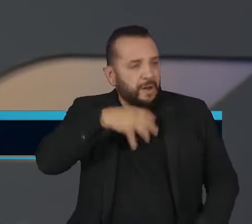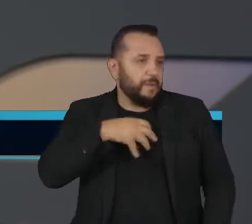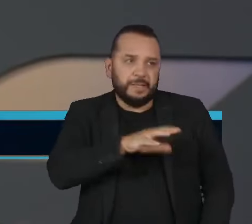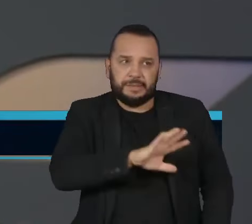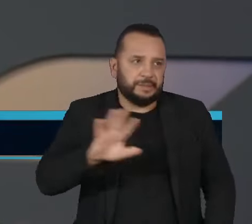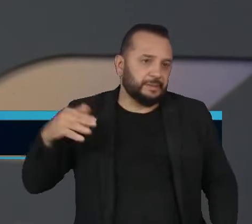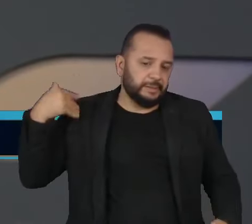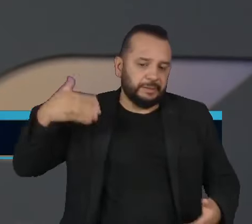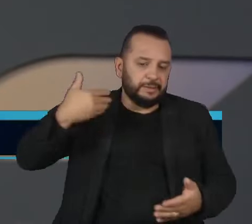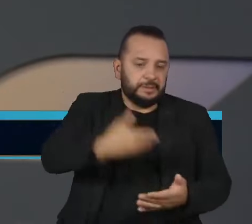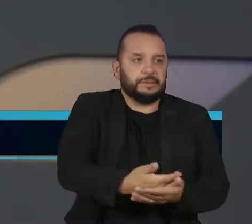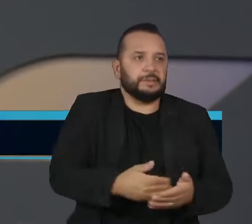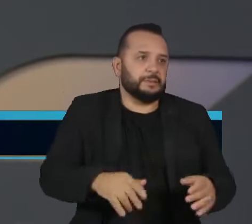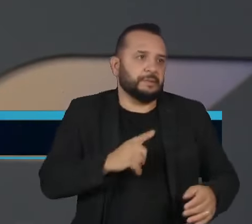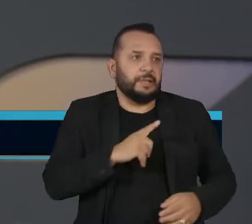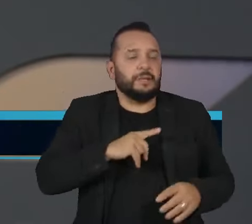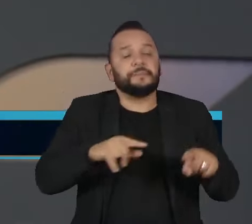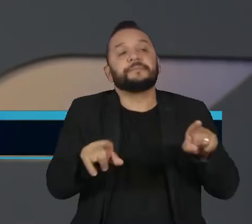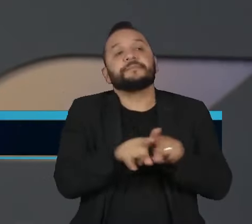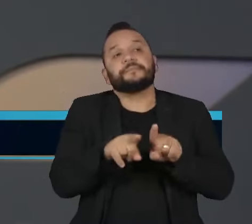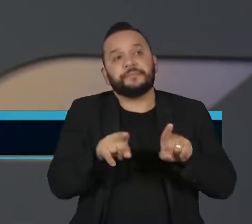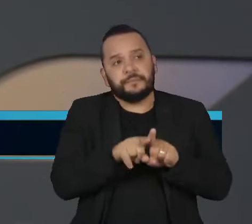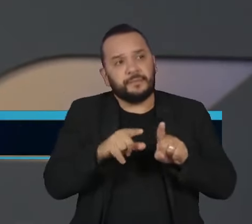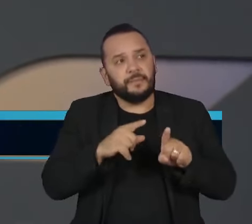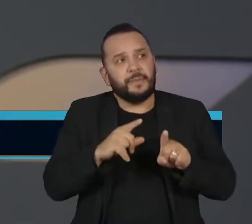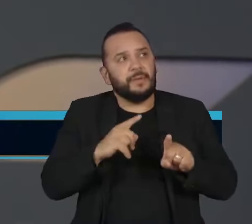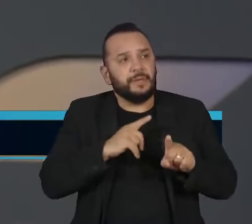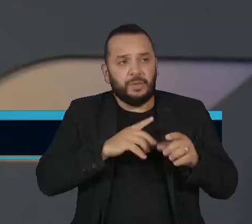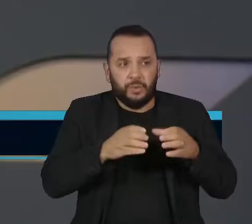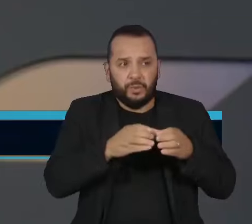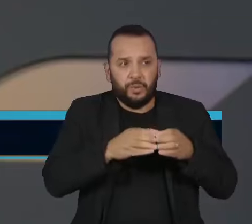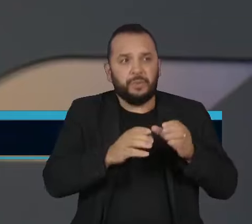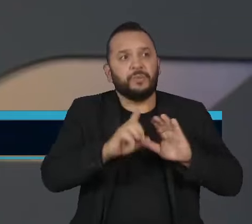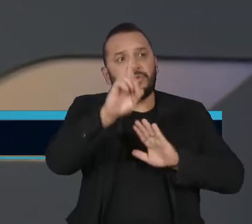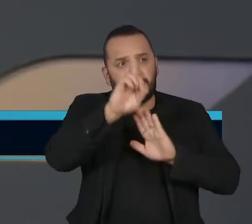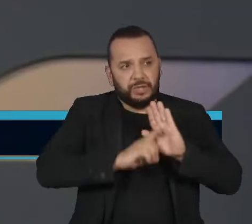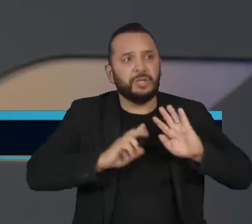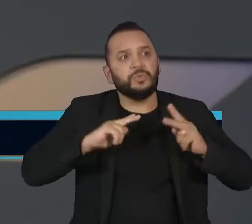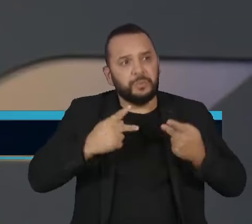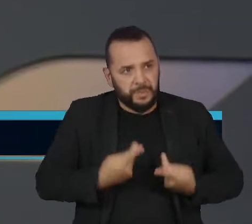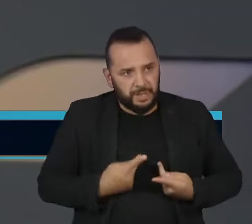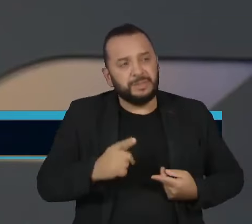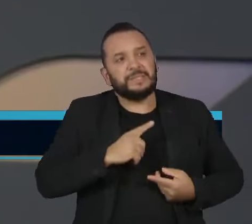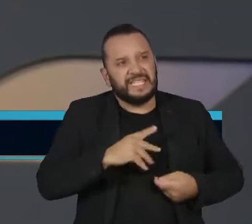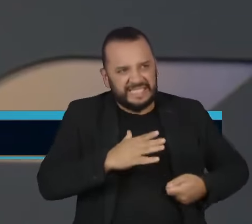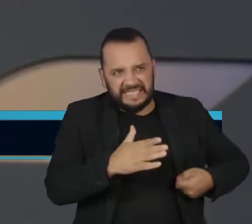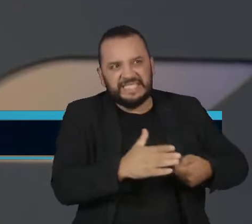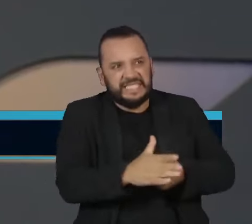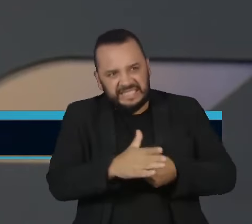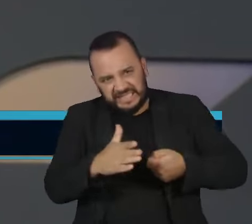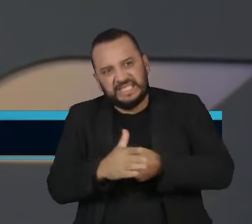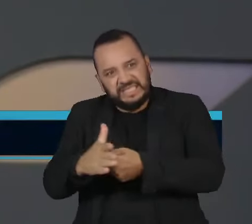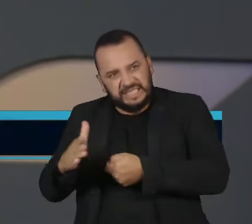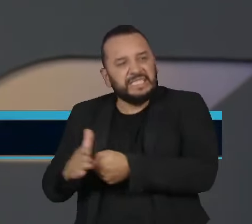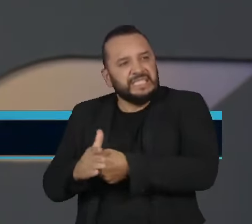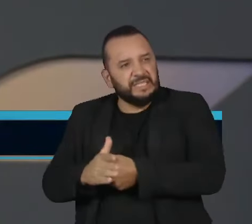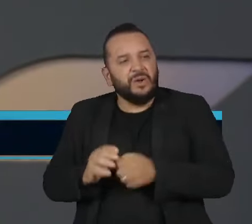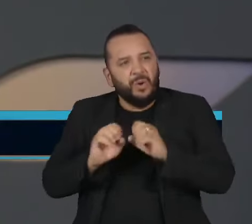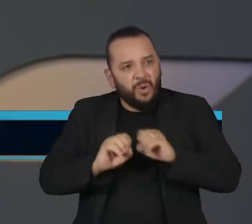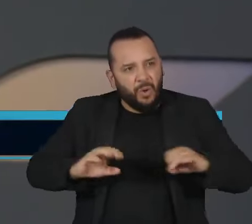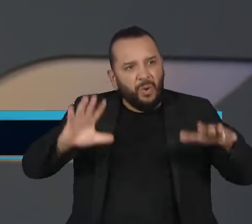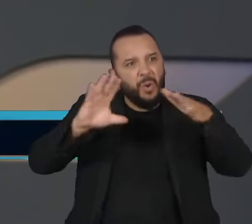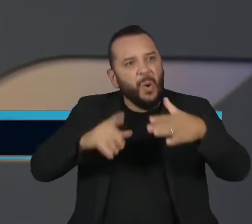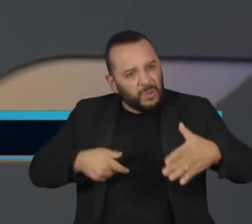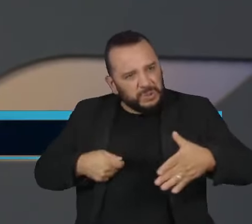surpresa também pela pressão dos grupos de direitos humanos que têm colocado nas instituições internacionais para que